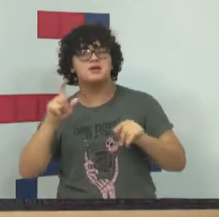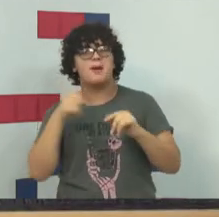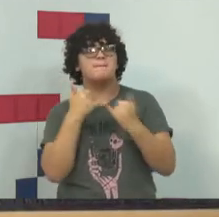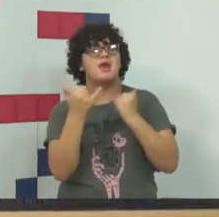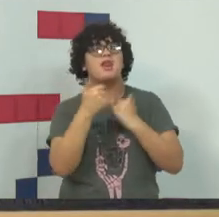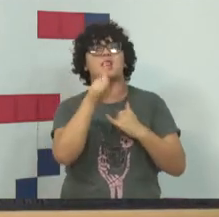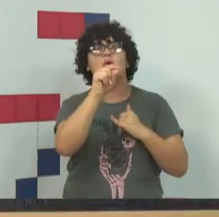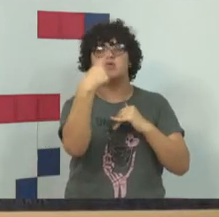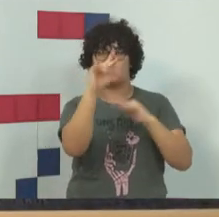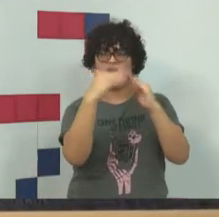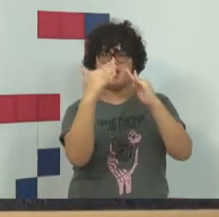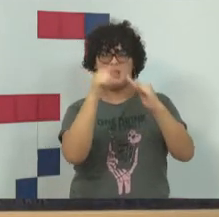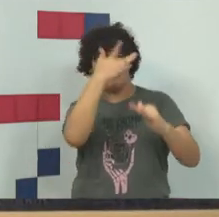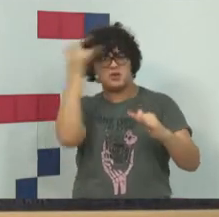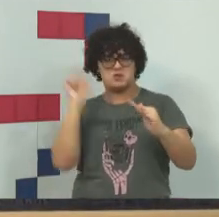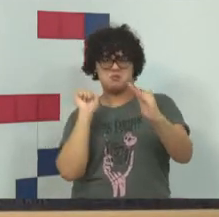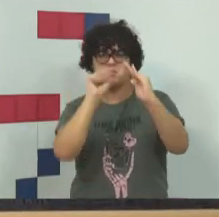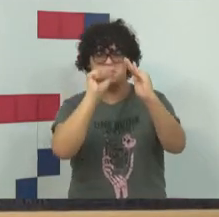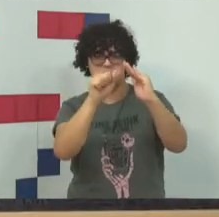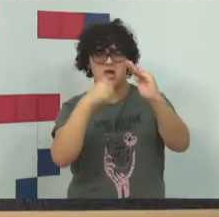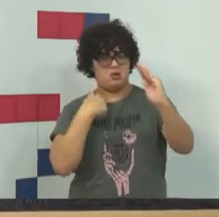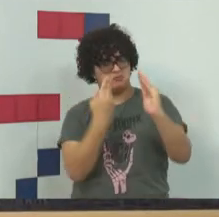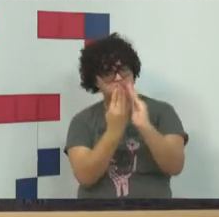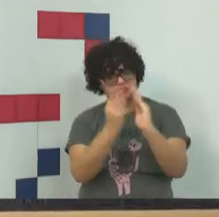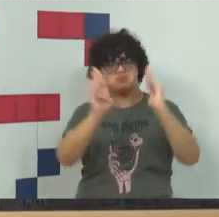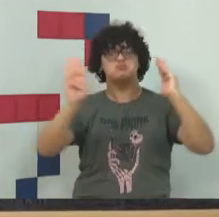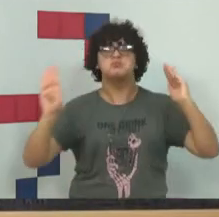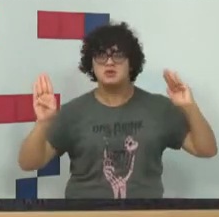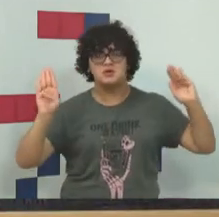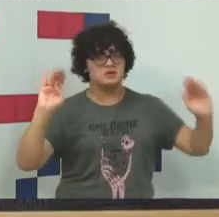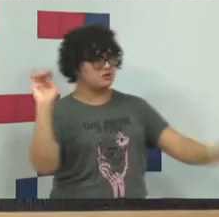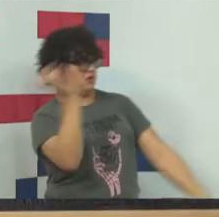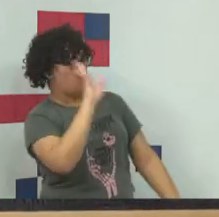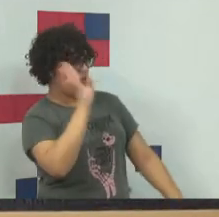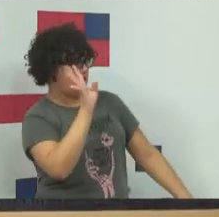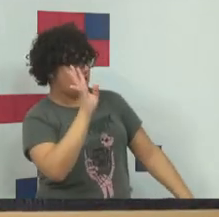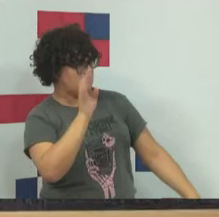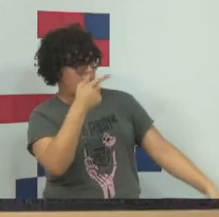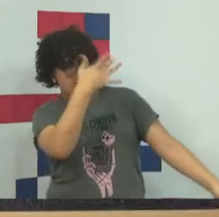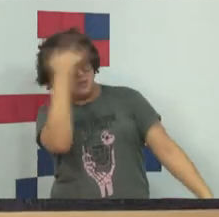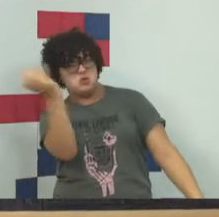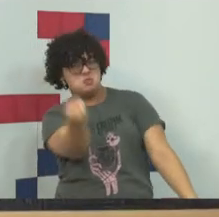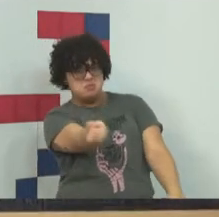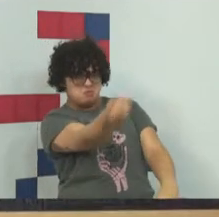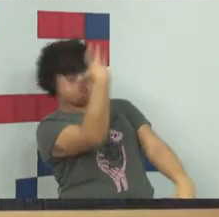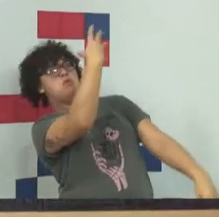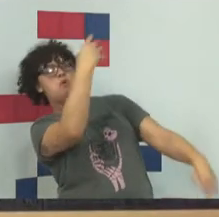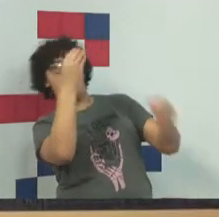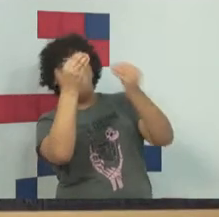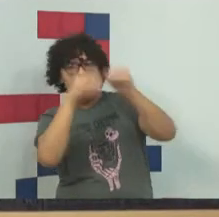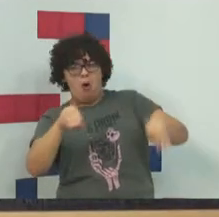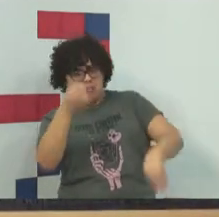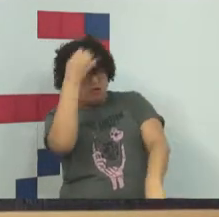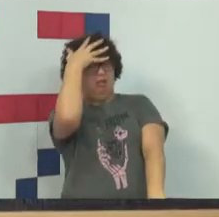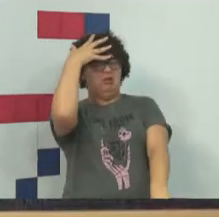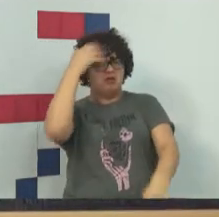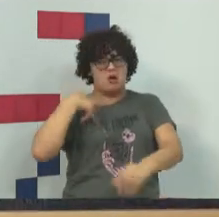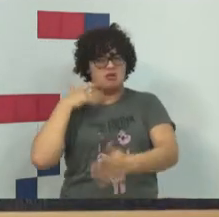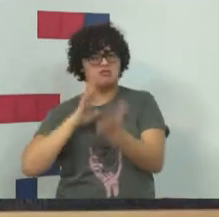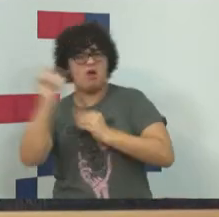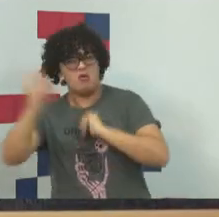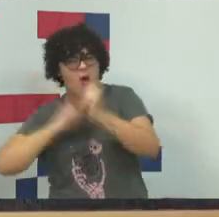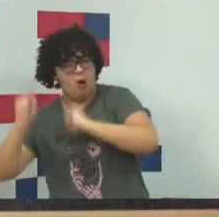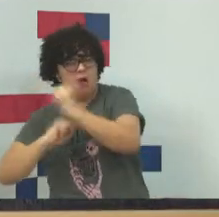sua casa, você atende, ela chega, te dá uma movada e você vai correndo. Porque ela se esconde ali atrás daquela tela.